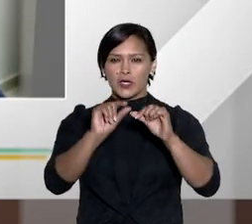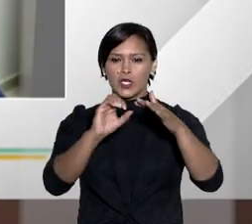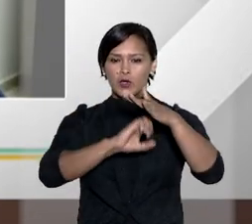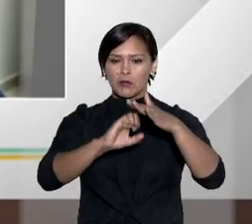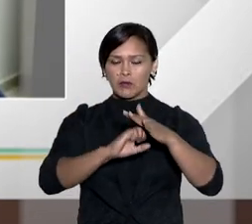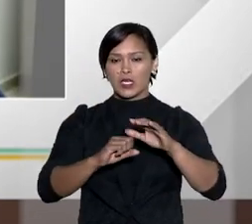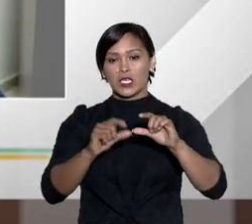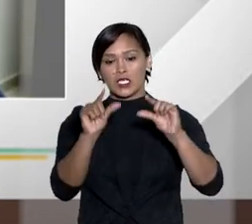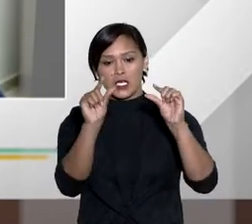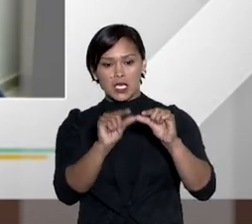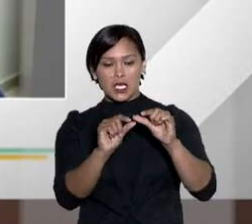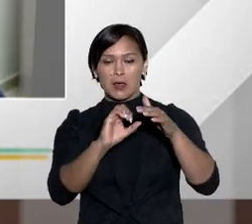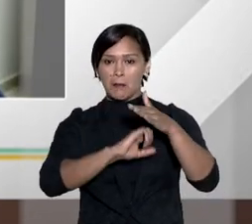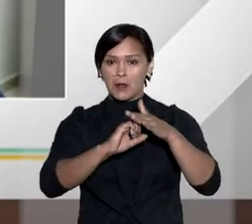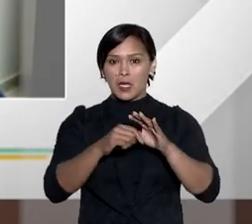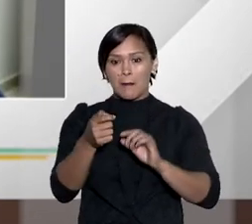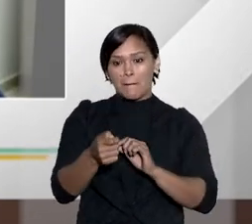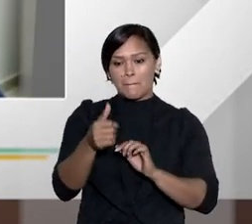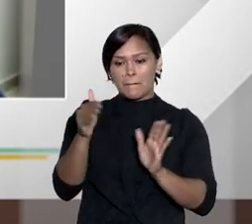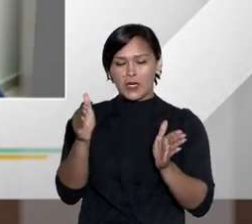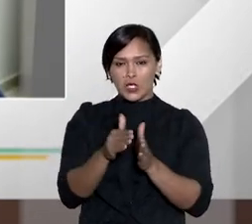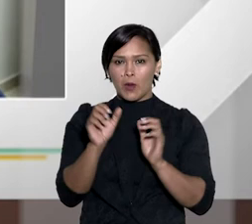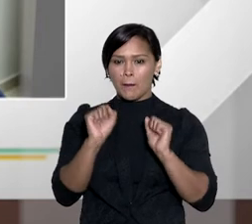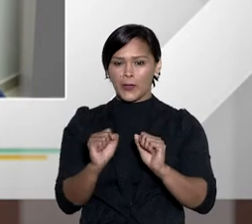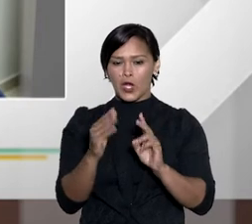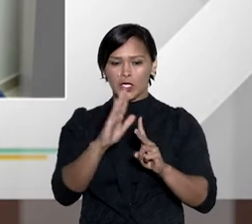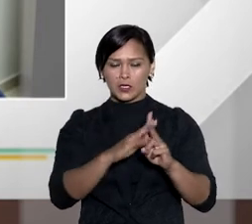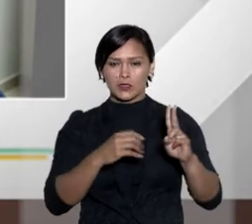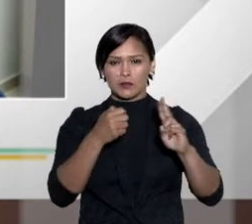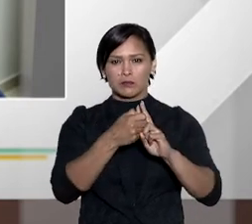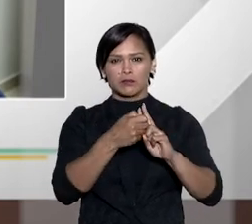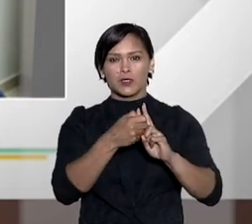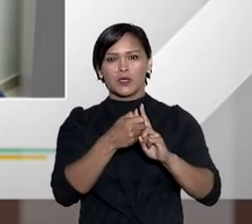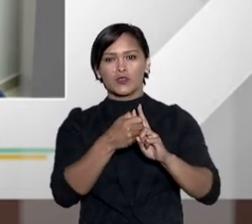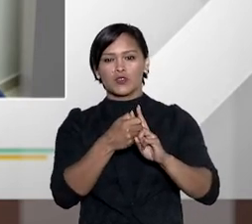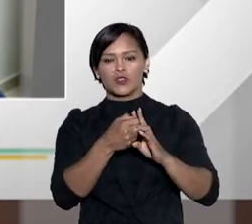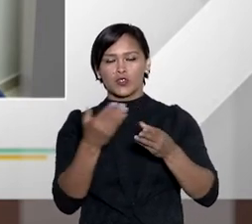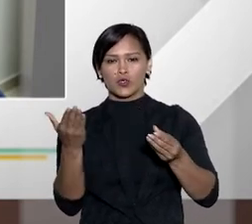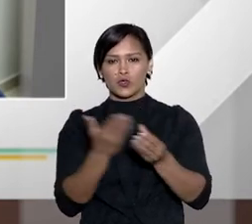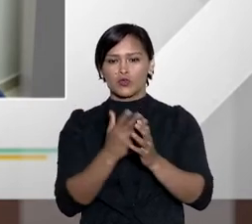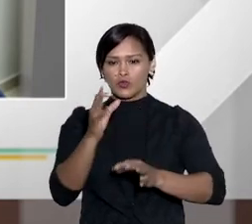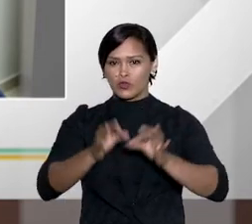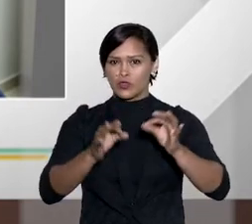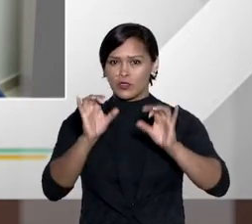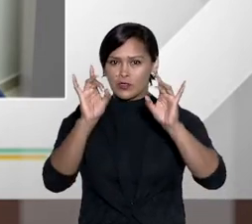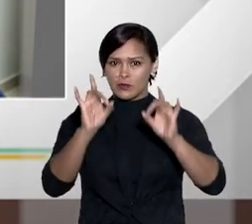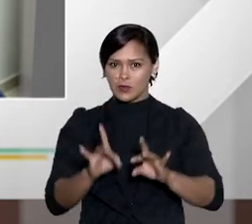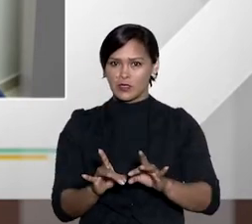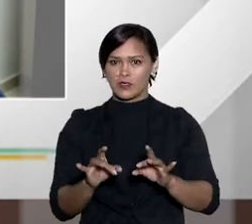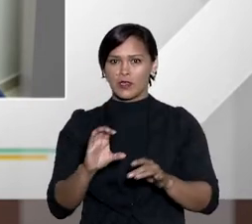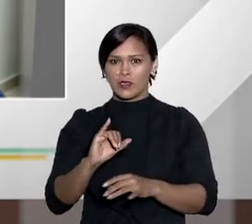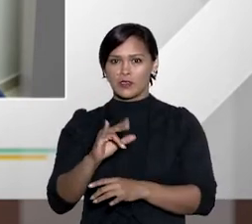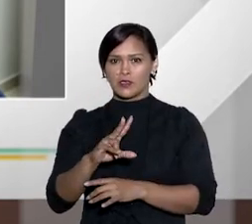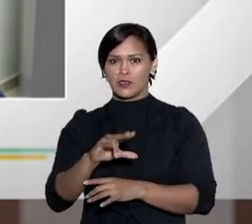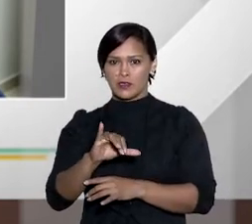doutor Alexandre microempresas e empresas de pequeno porte podem ser partes autoras em processos nos